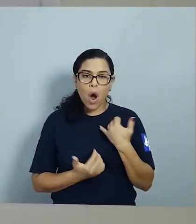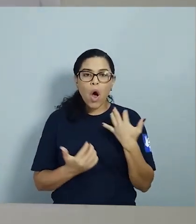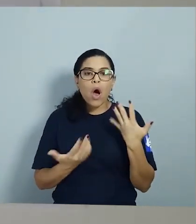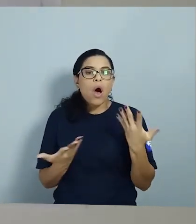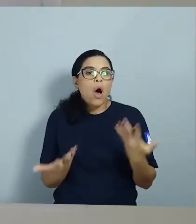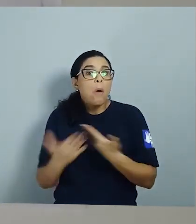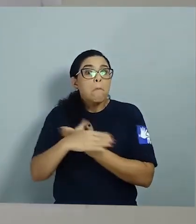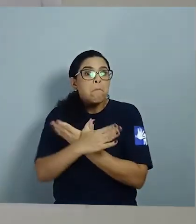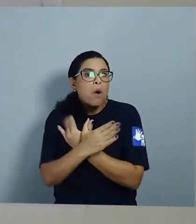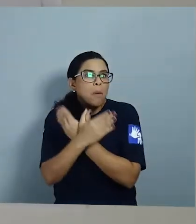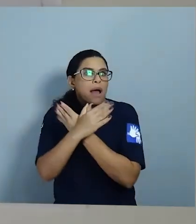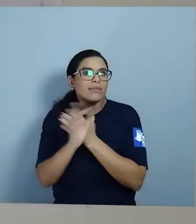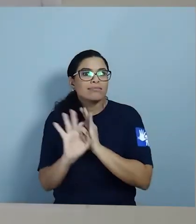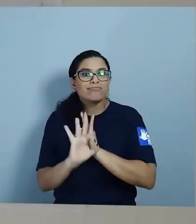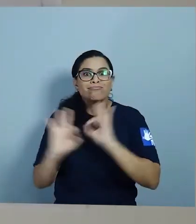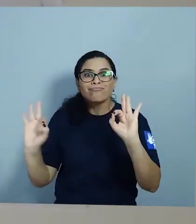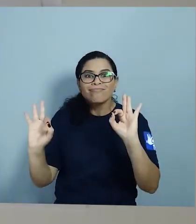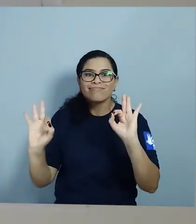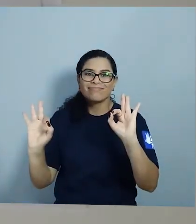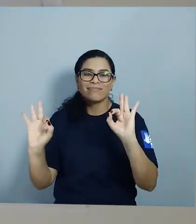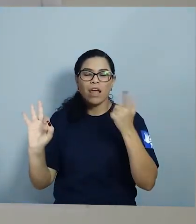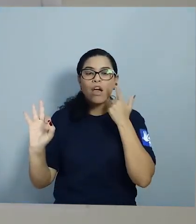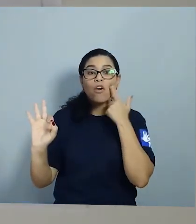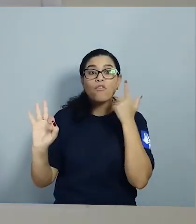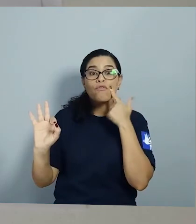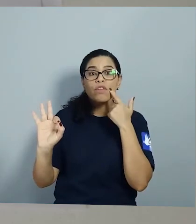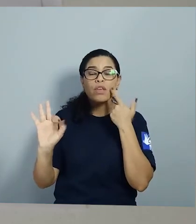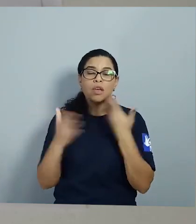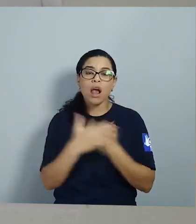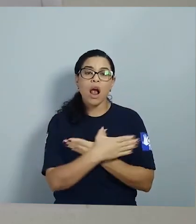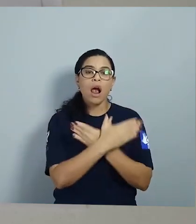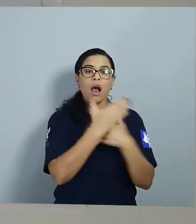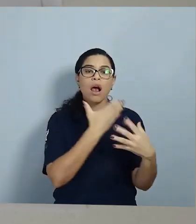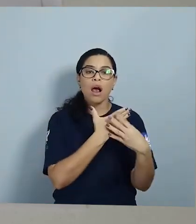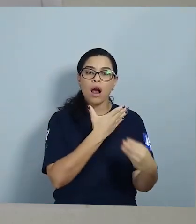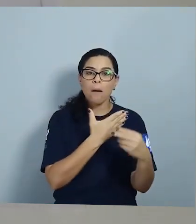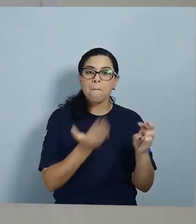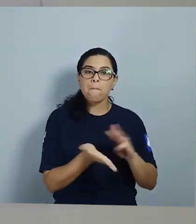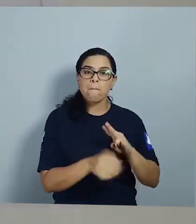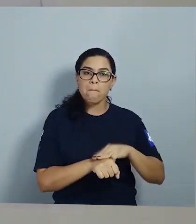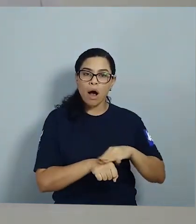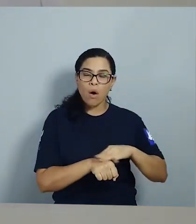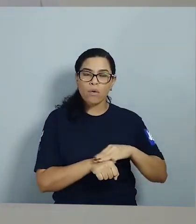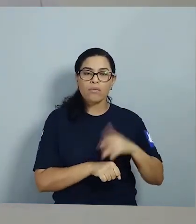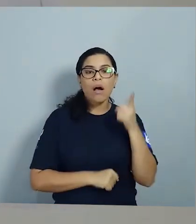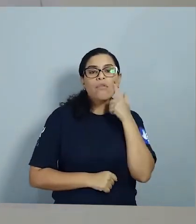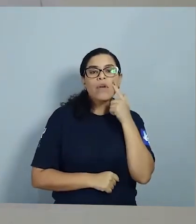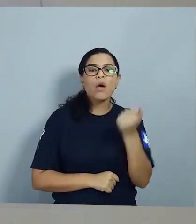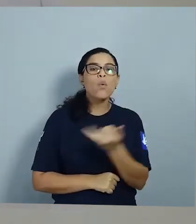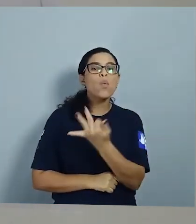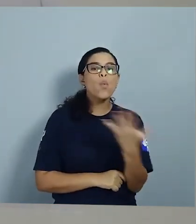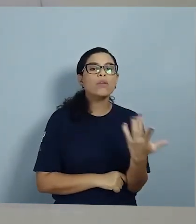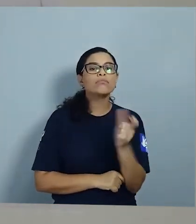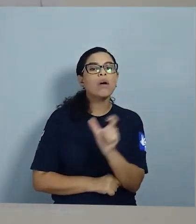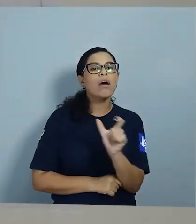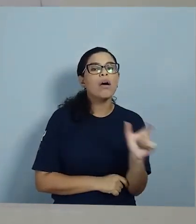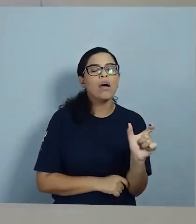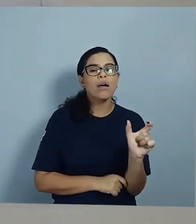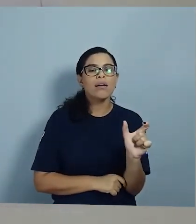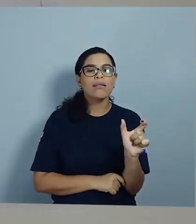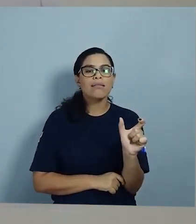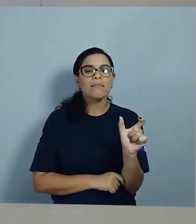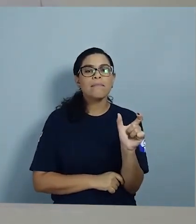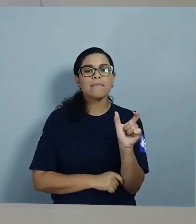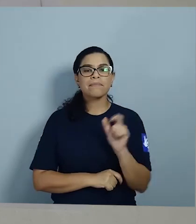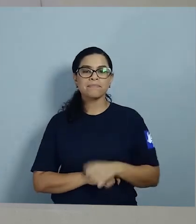vi uma mariposa marrom Vamos ver quantos pedacinhos tem a palavra borboleta? Bor-bo